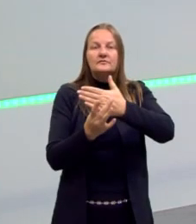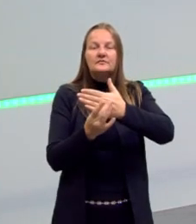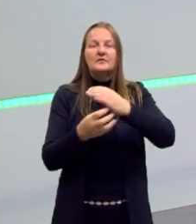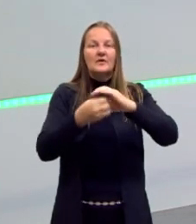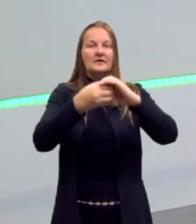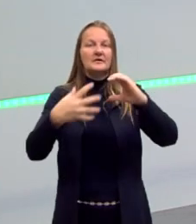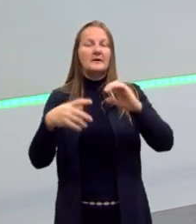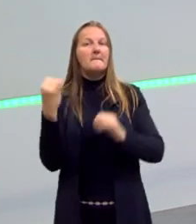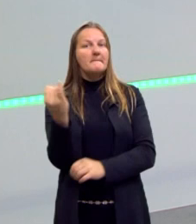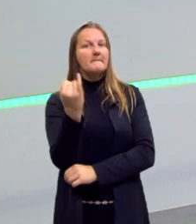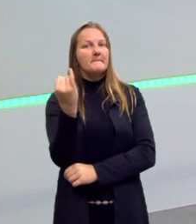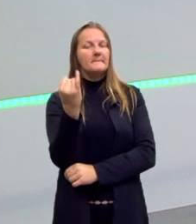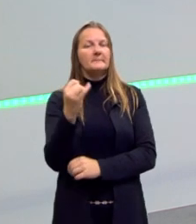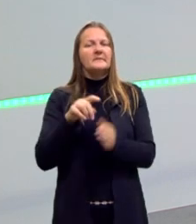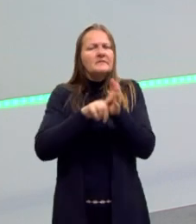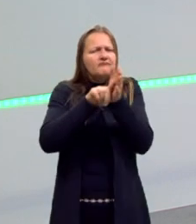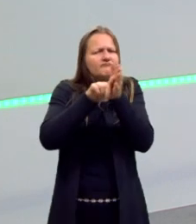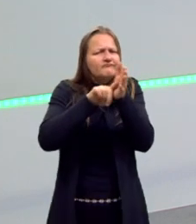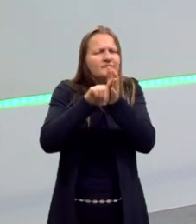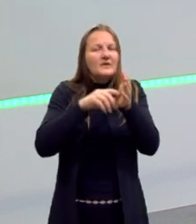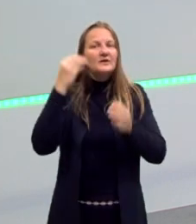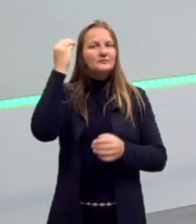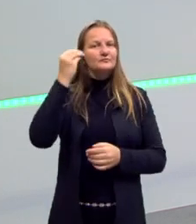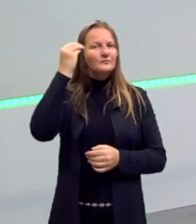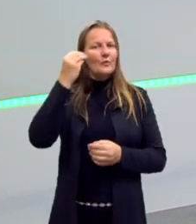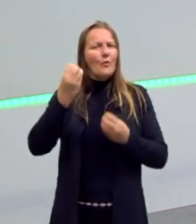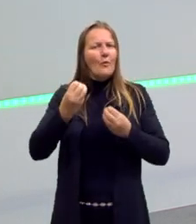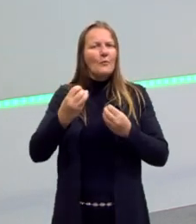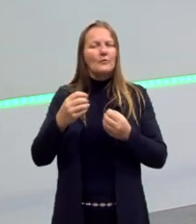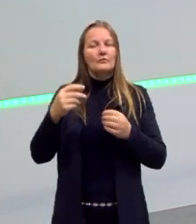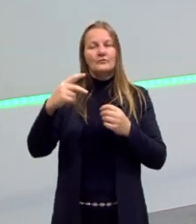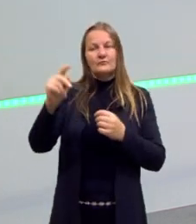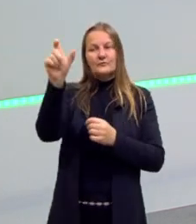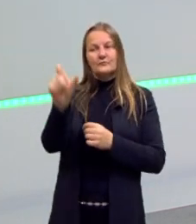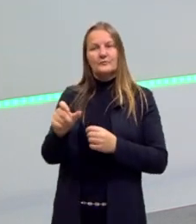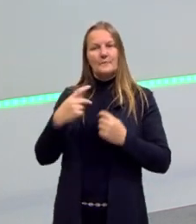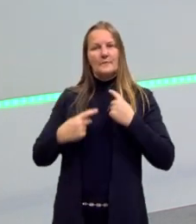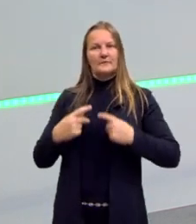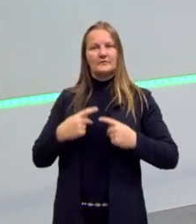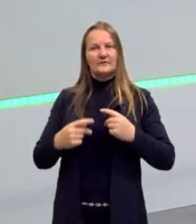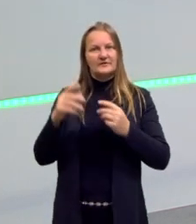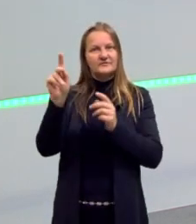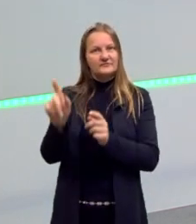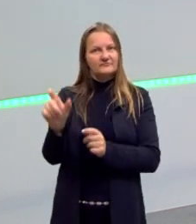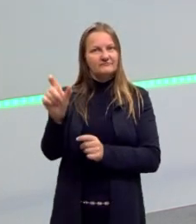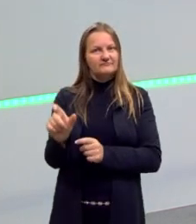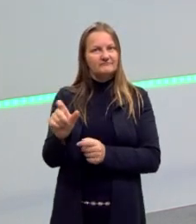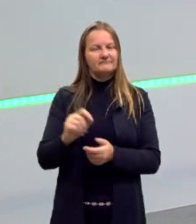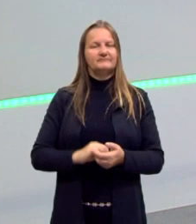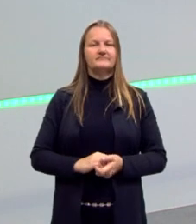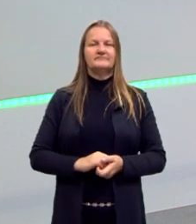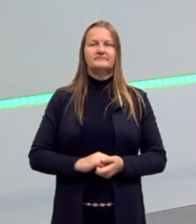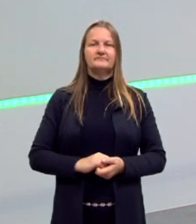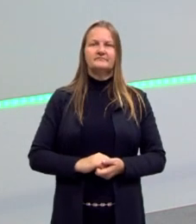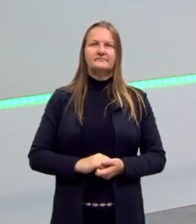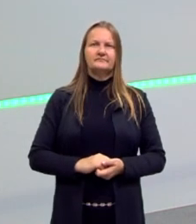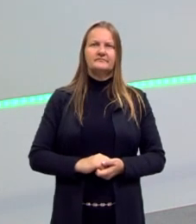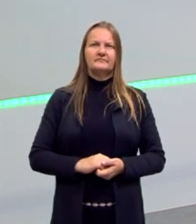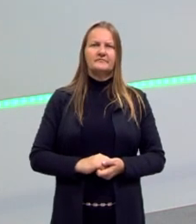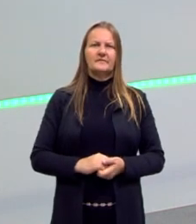características principais é a análise psicológica dos personagens. Das personagens que nós estamos